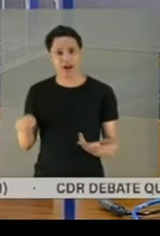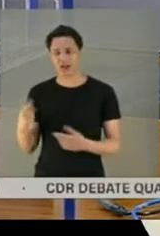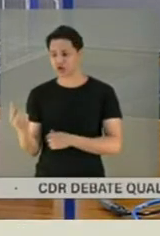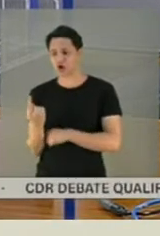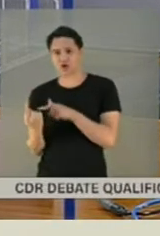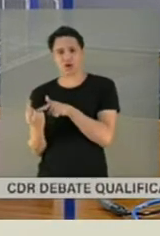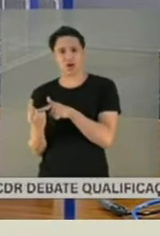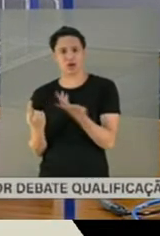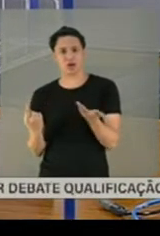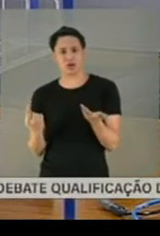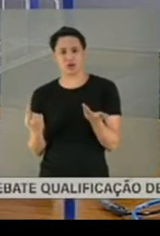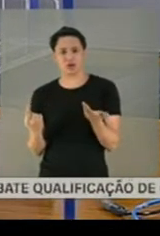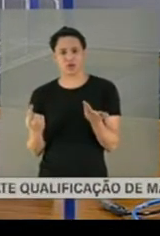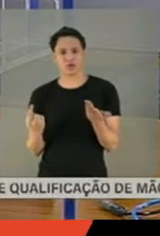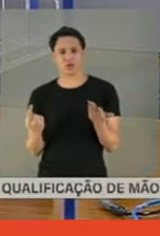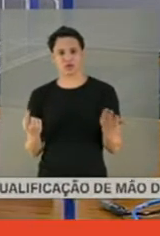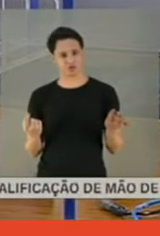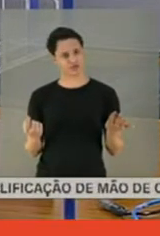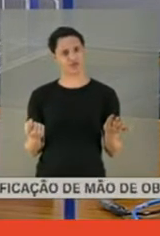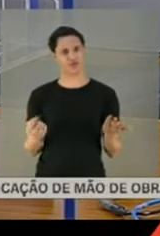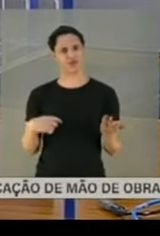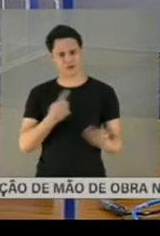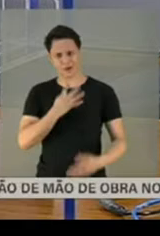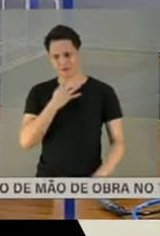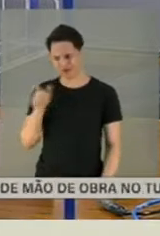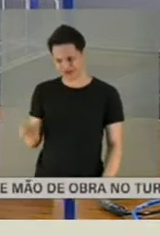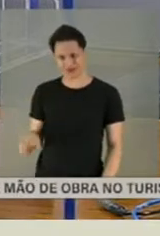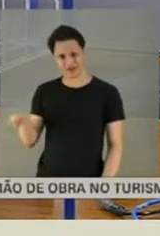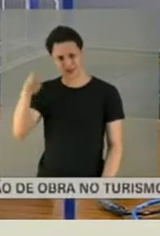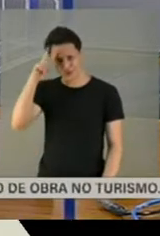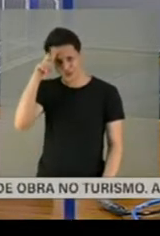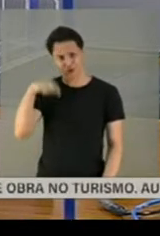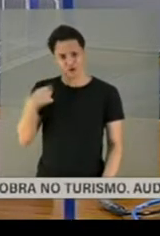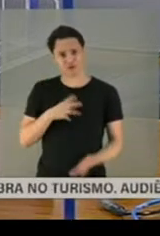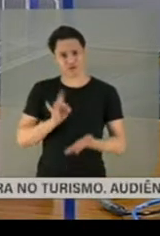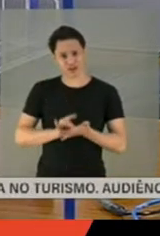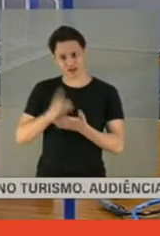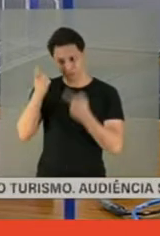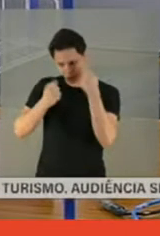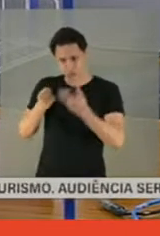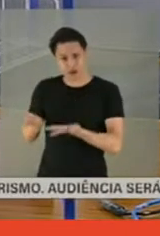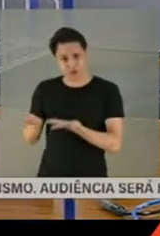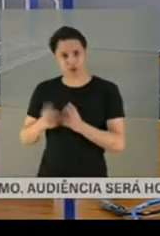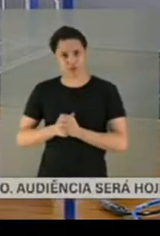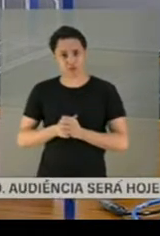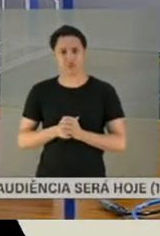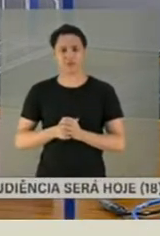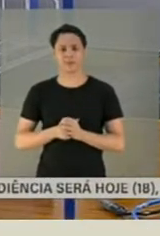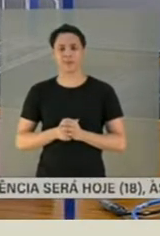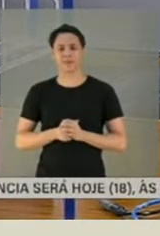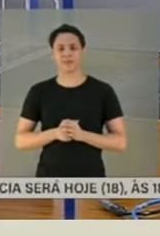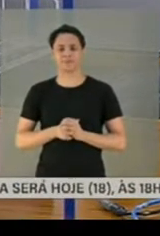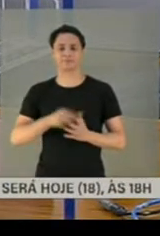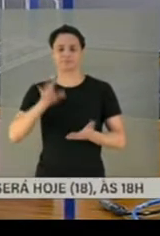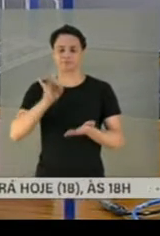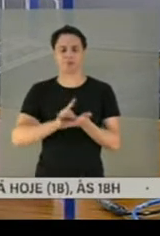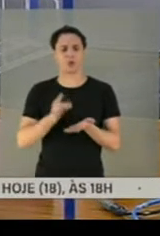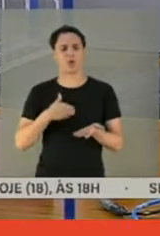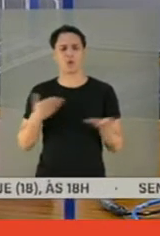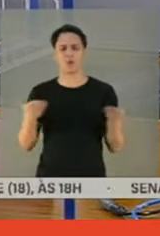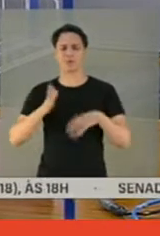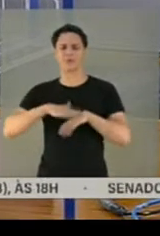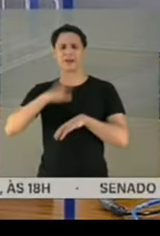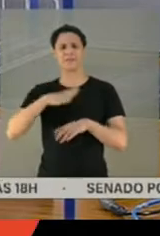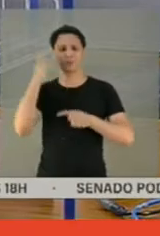menores. Será que a gente conhece? essa história? Será que a gente realmente se preocupa com isso? Sinceramente, eu estou aqui mais